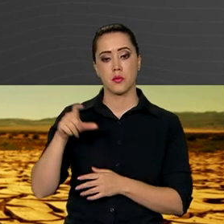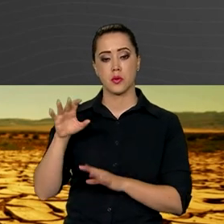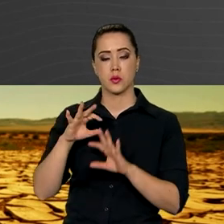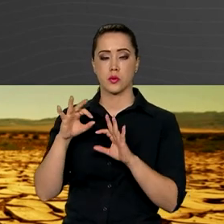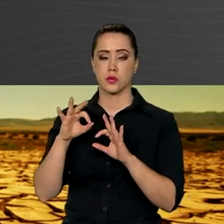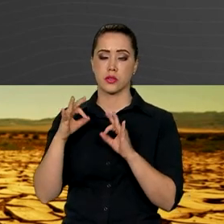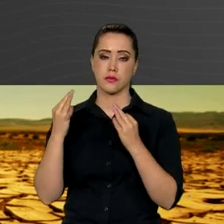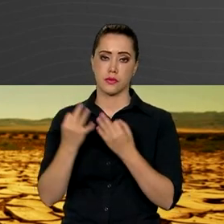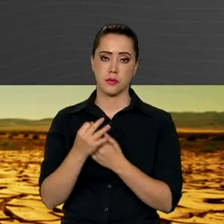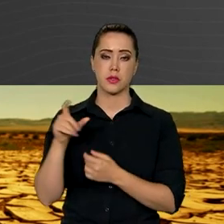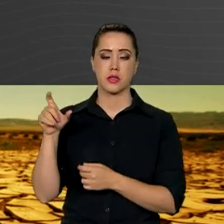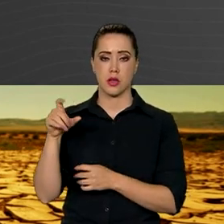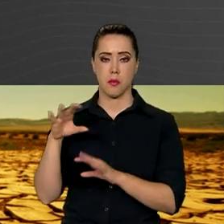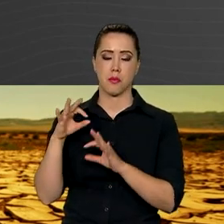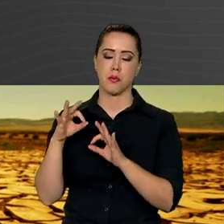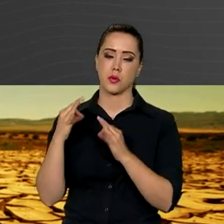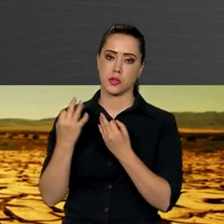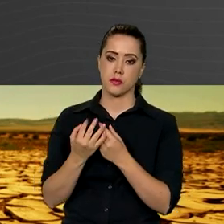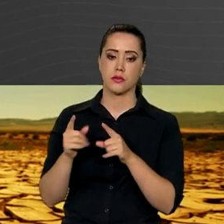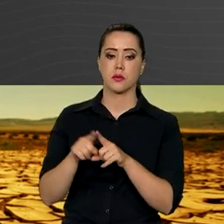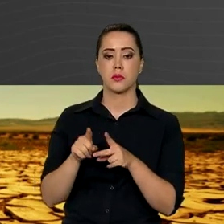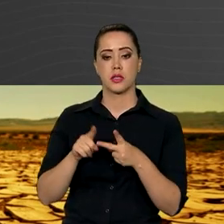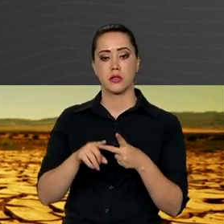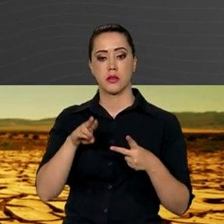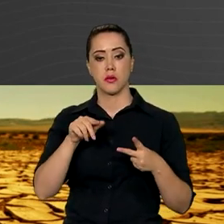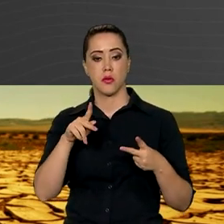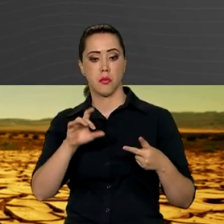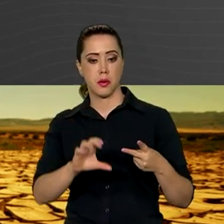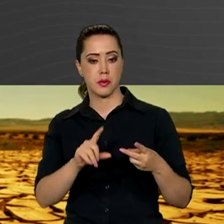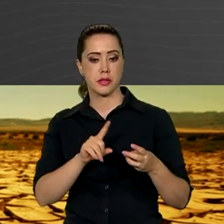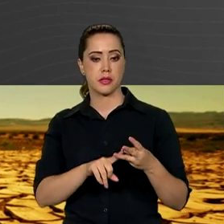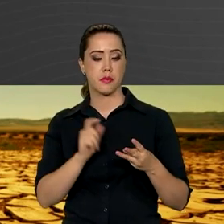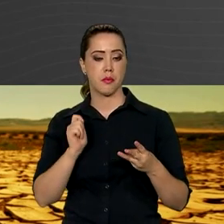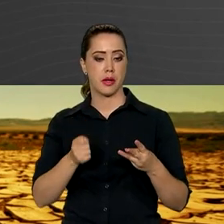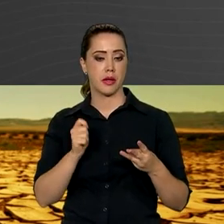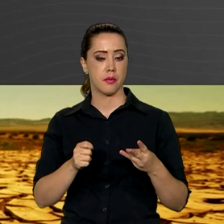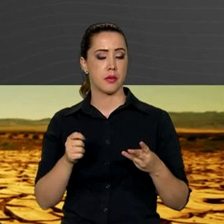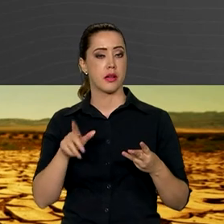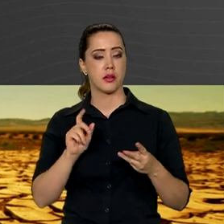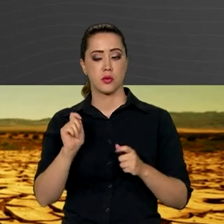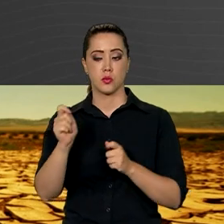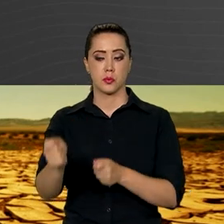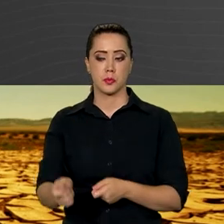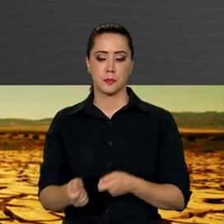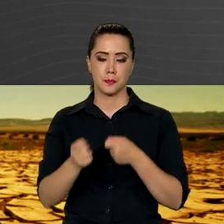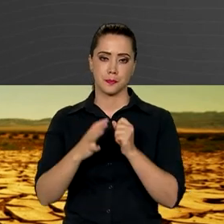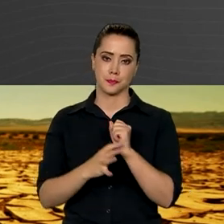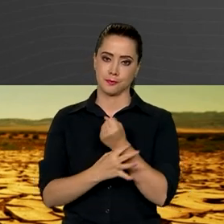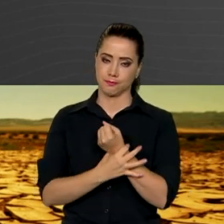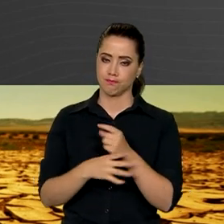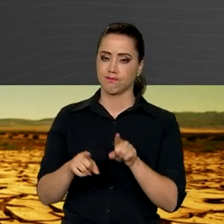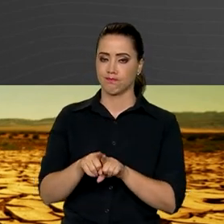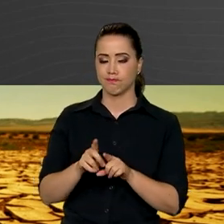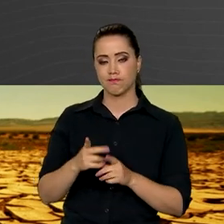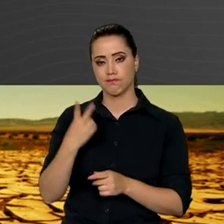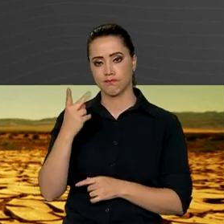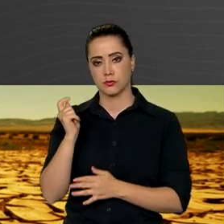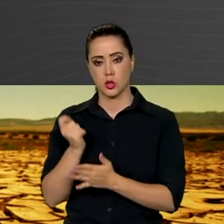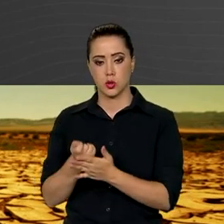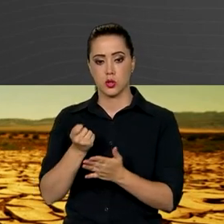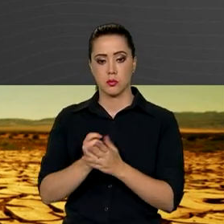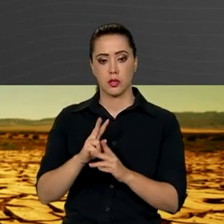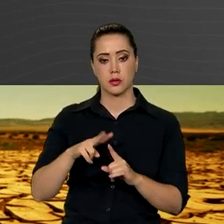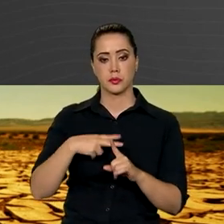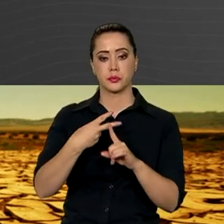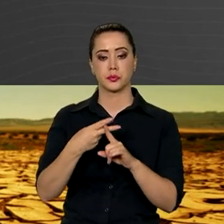Família e do benefício de prestação continuada. Também será antecipado o seguro defesa aos pescadores, além de dois pagamentos